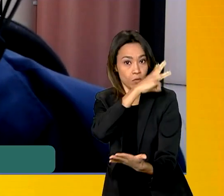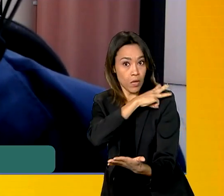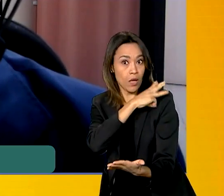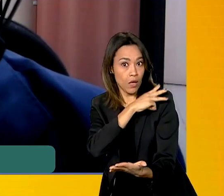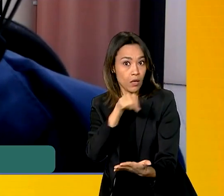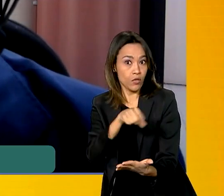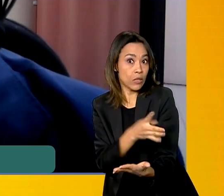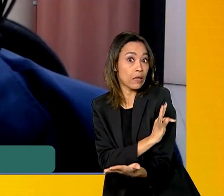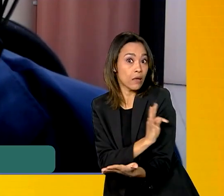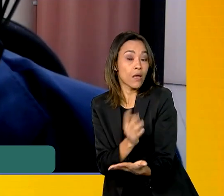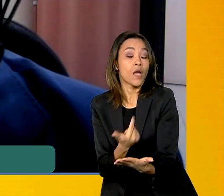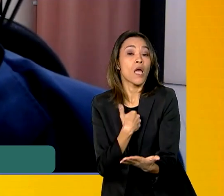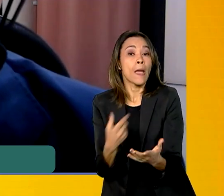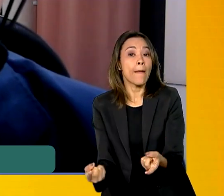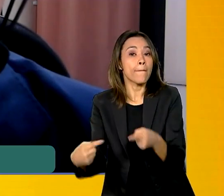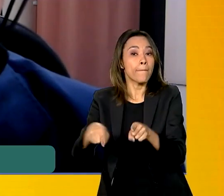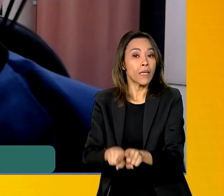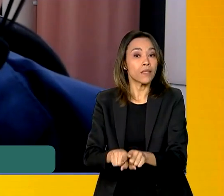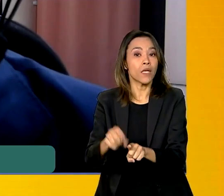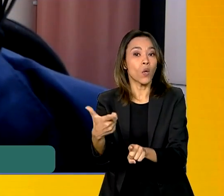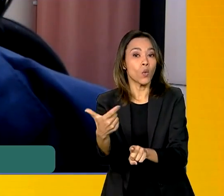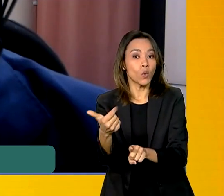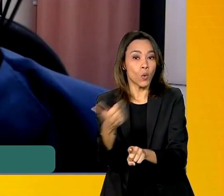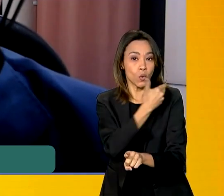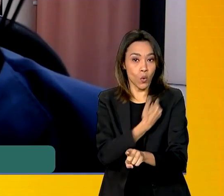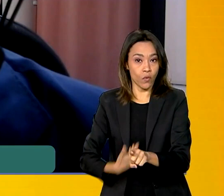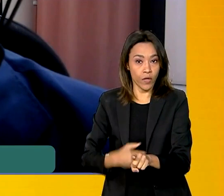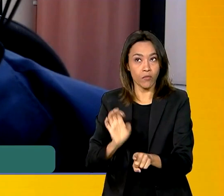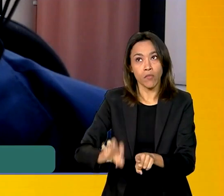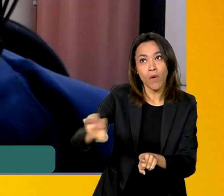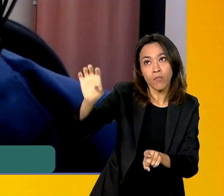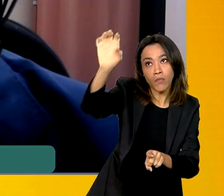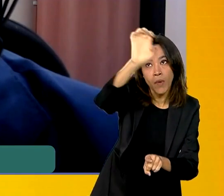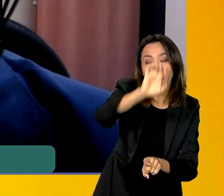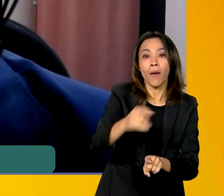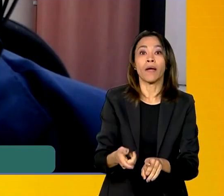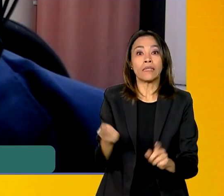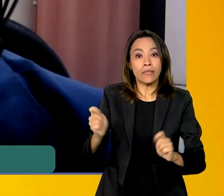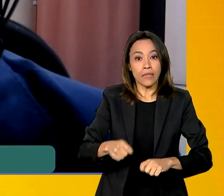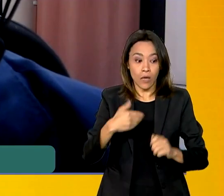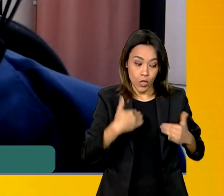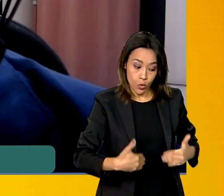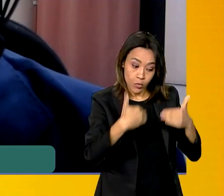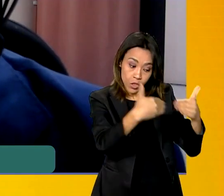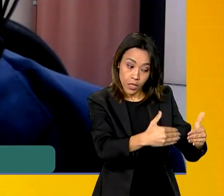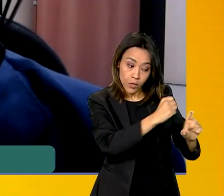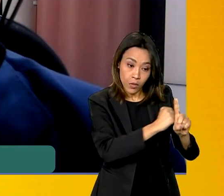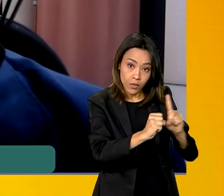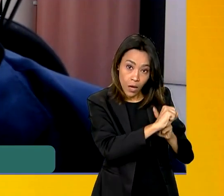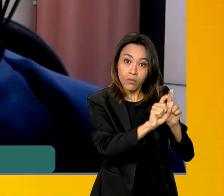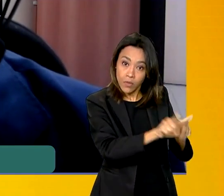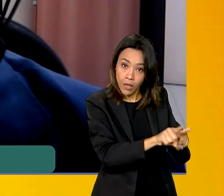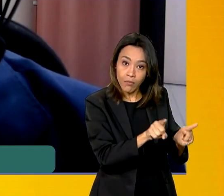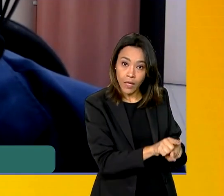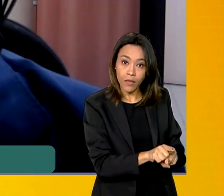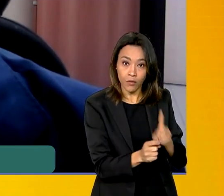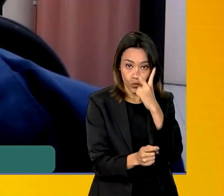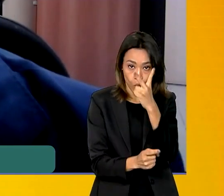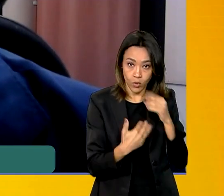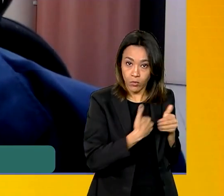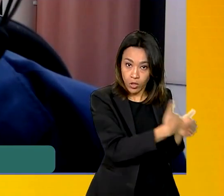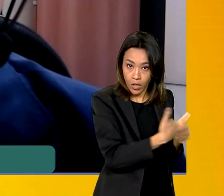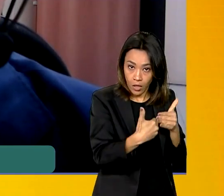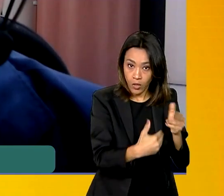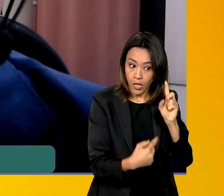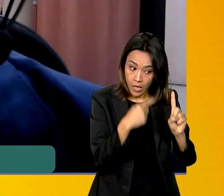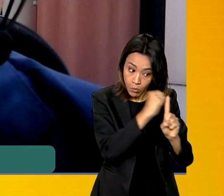em parceria com 12 governos do Estado. E é uma possibilidade do Ministério do Desenvolvimento Social, ao longo dessas ações, colocar